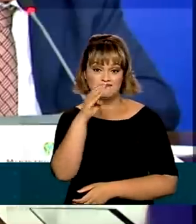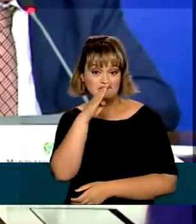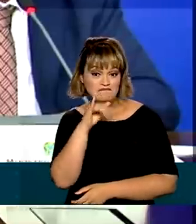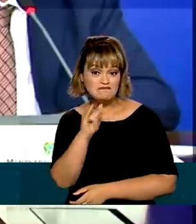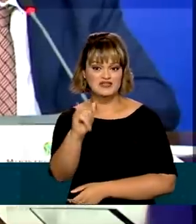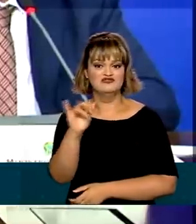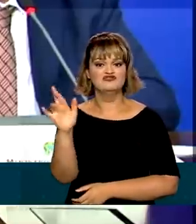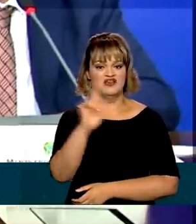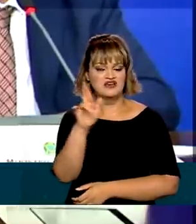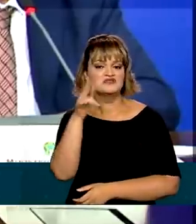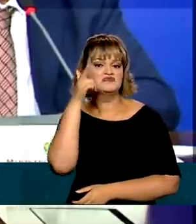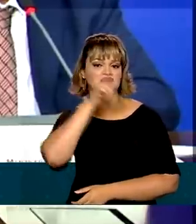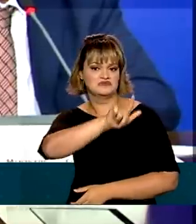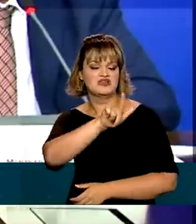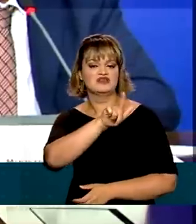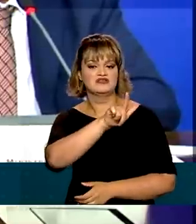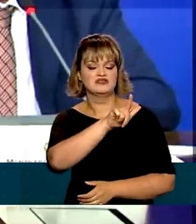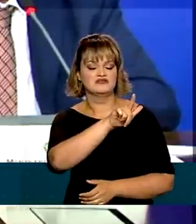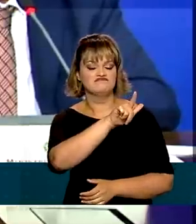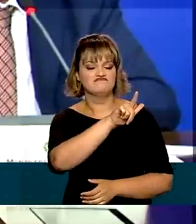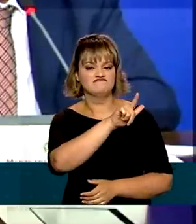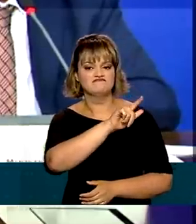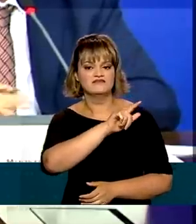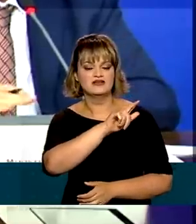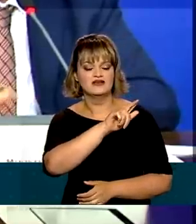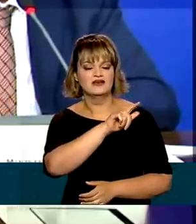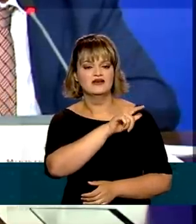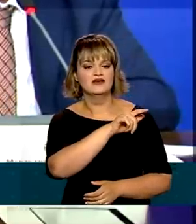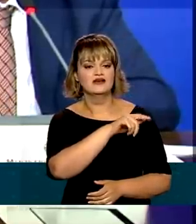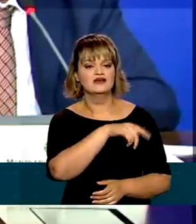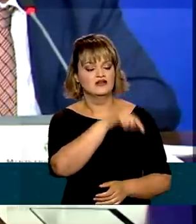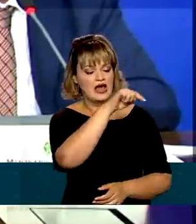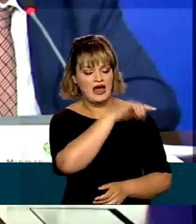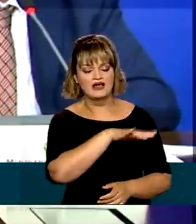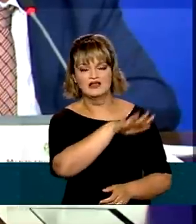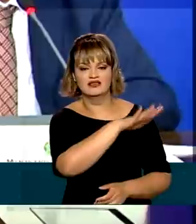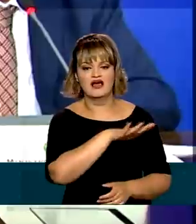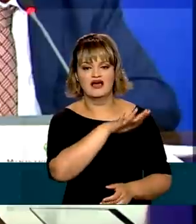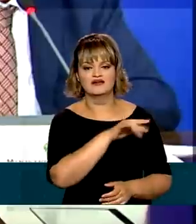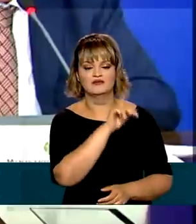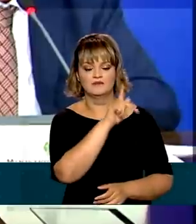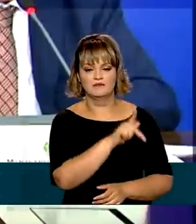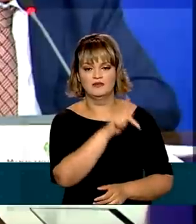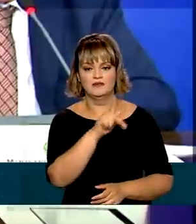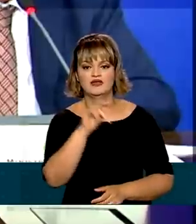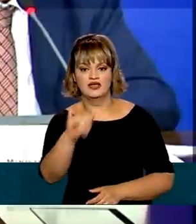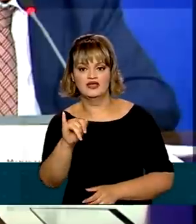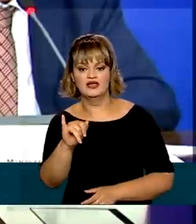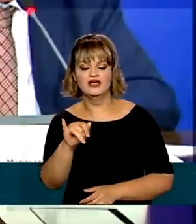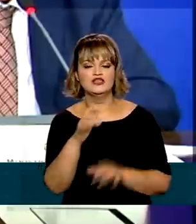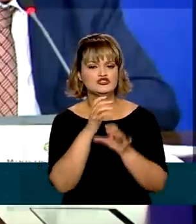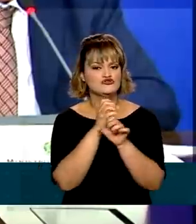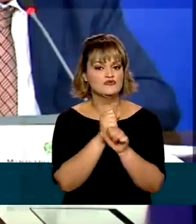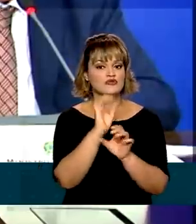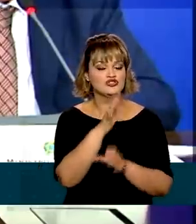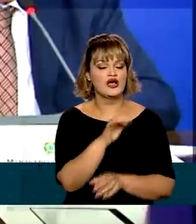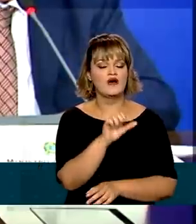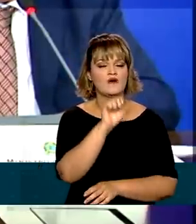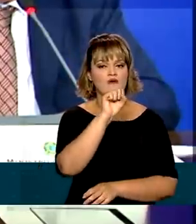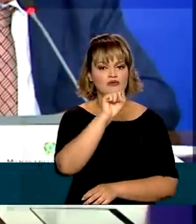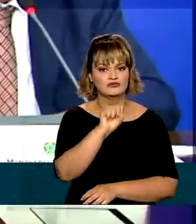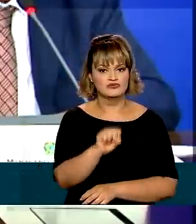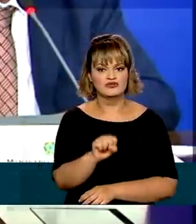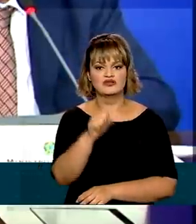sejam adicionados ao pipeline do PPI, que já tem 829